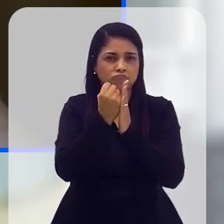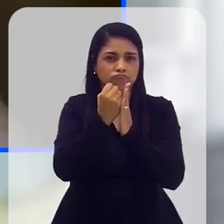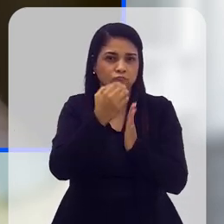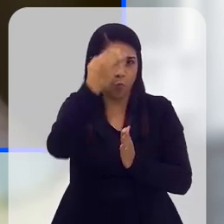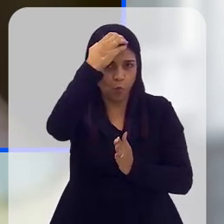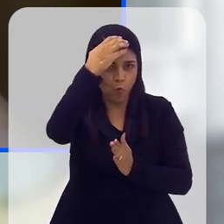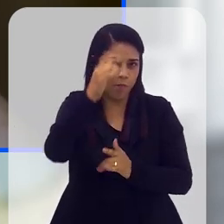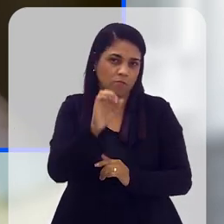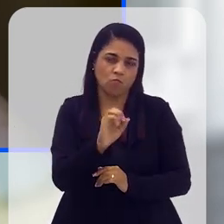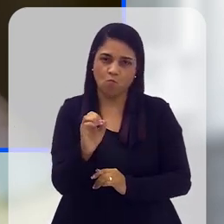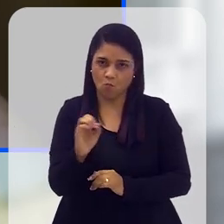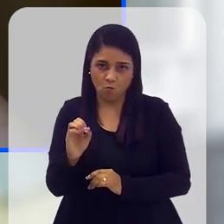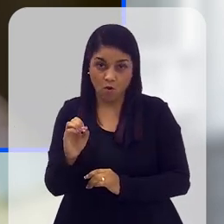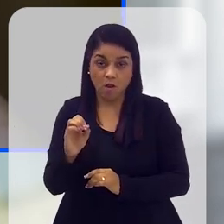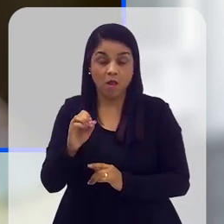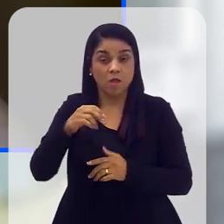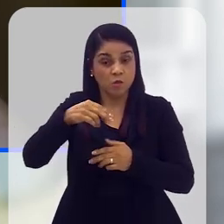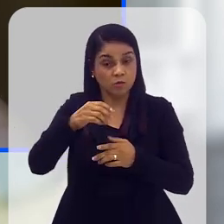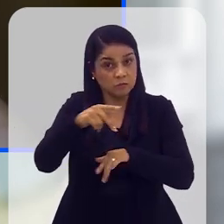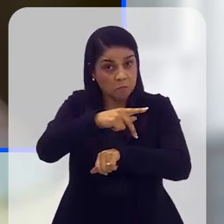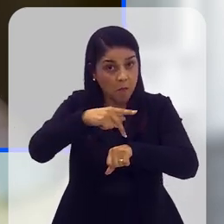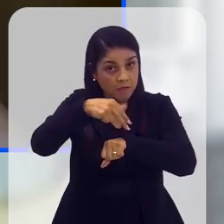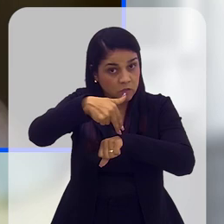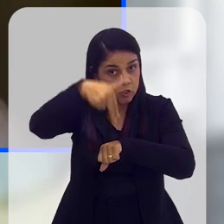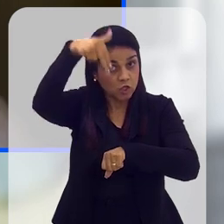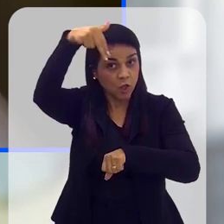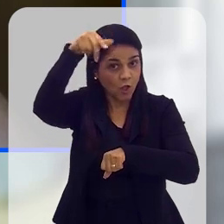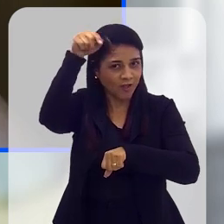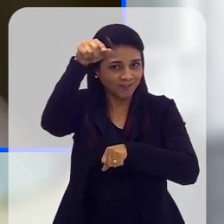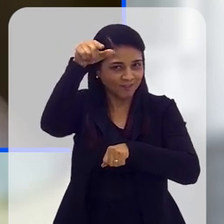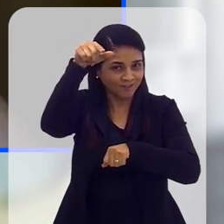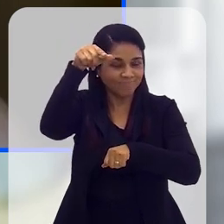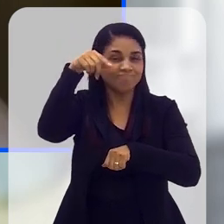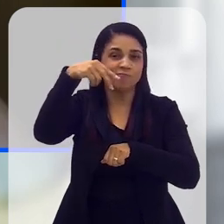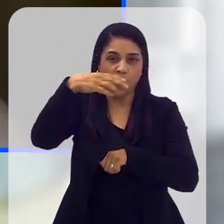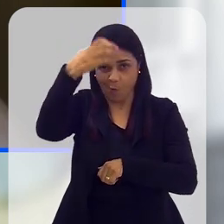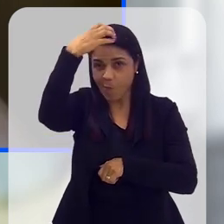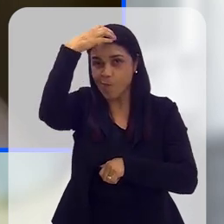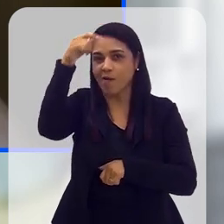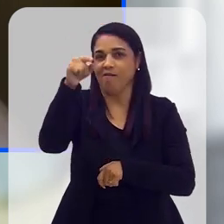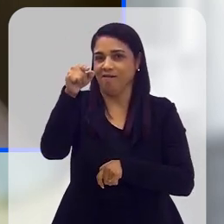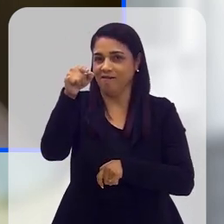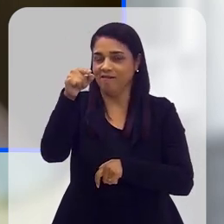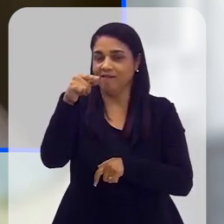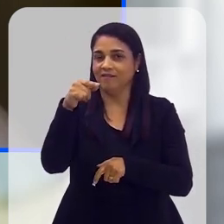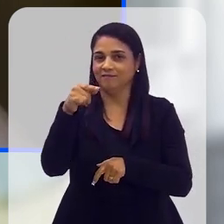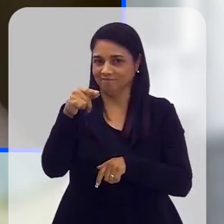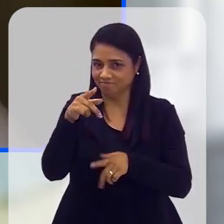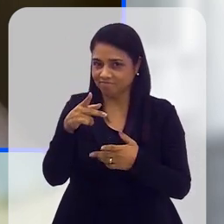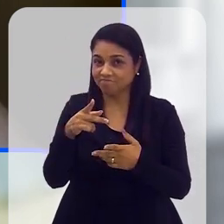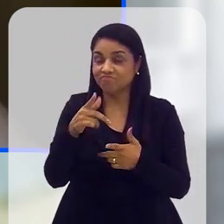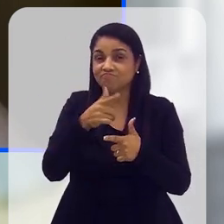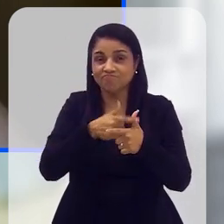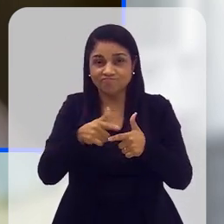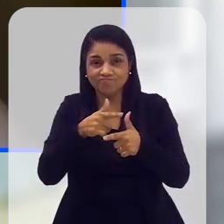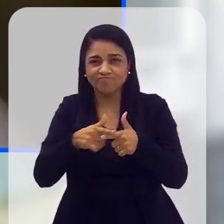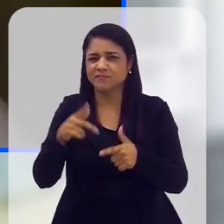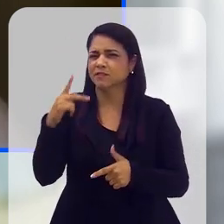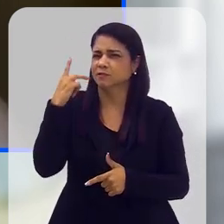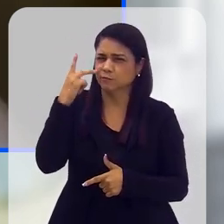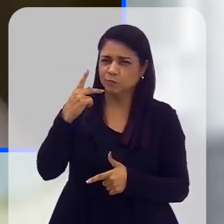ambientais, e os países do Norte começaram a se ver nesse papel. E aí entram bastante